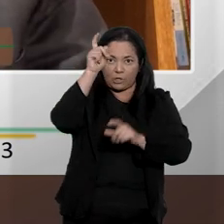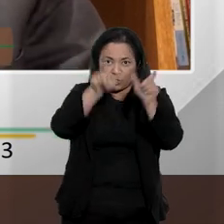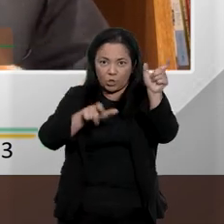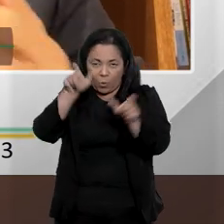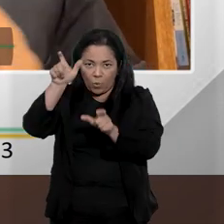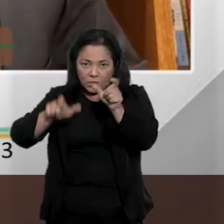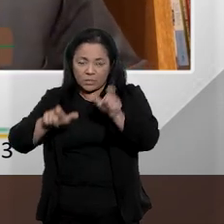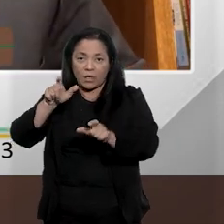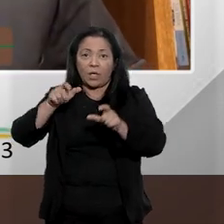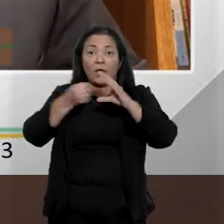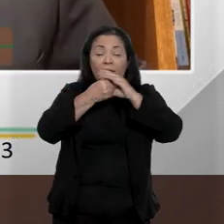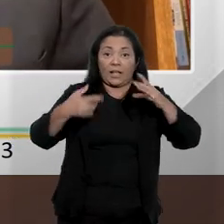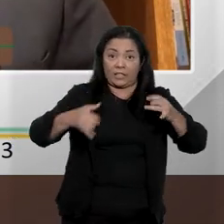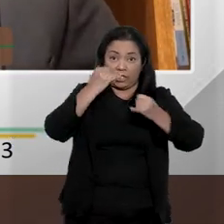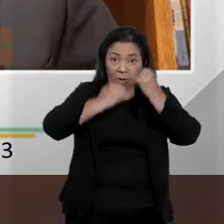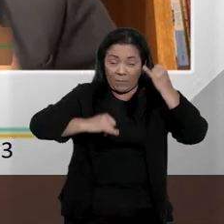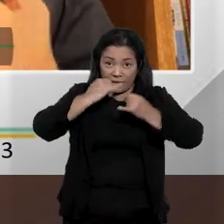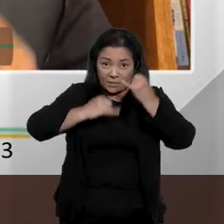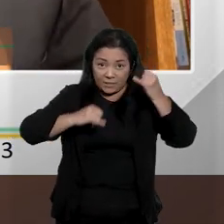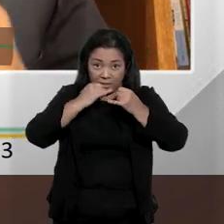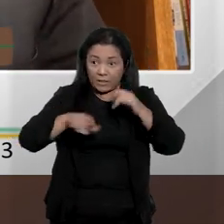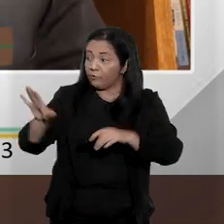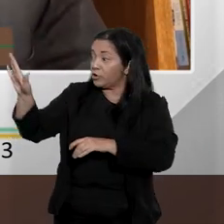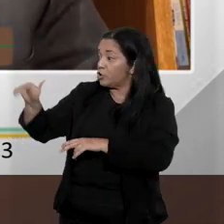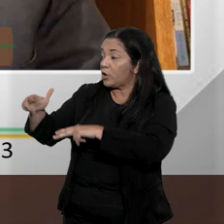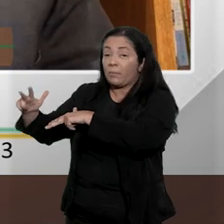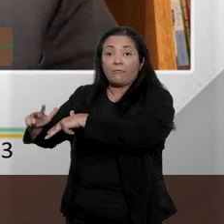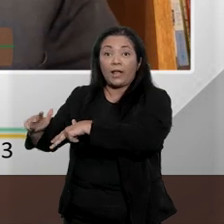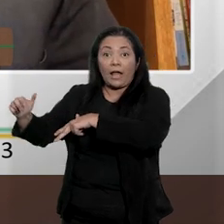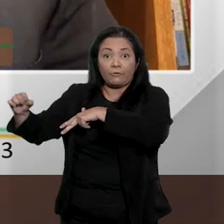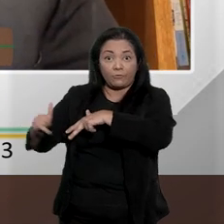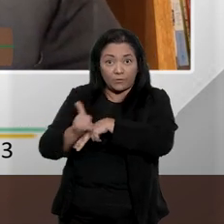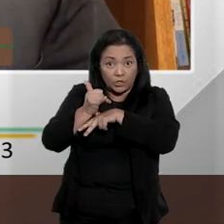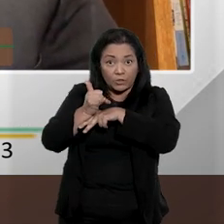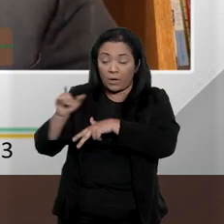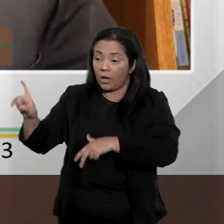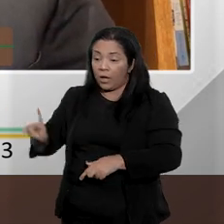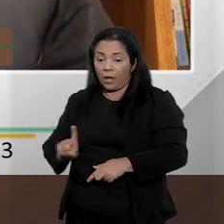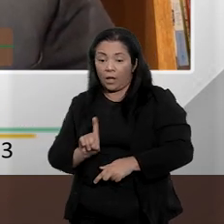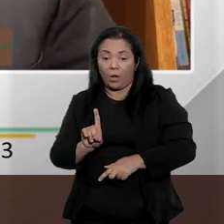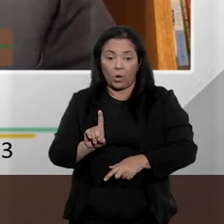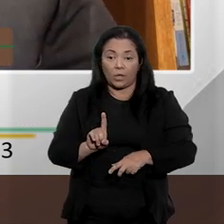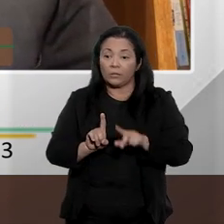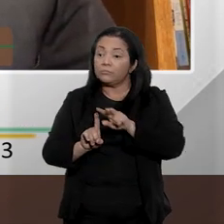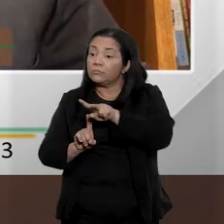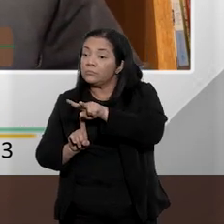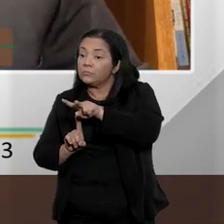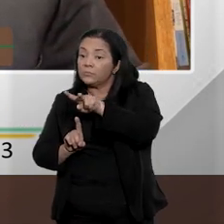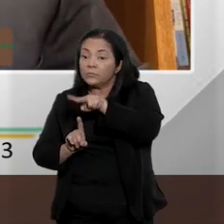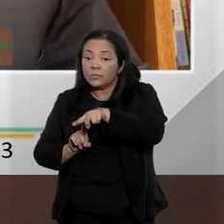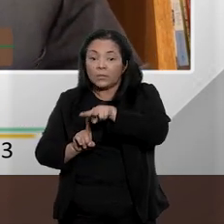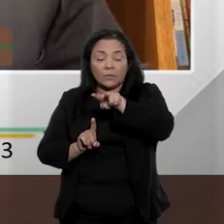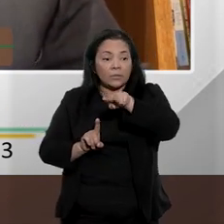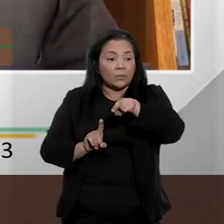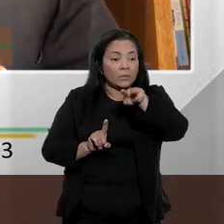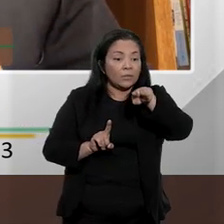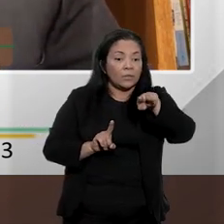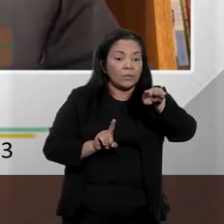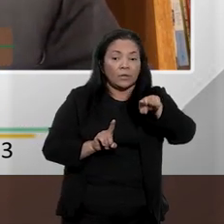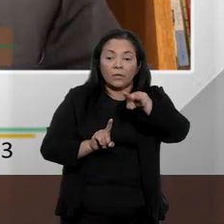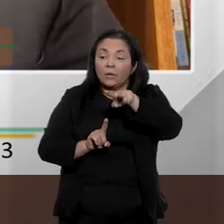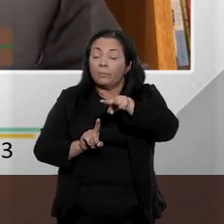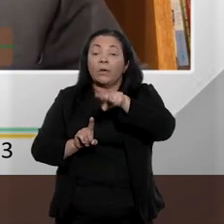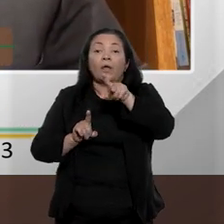identificando a pessoa que está reconhecendo. E, para além disso, a gente precisaria de outros elementos de prova, para que se